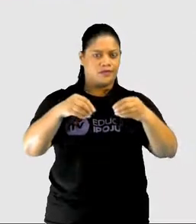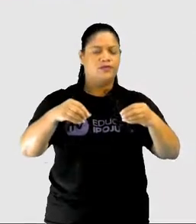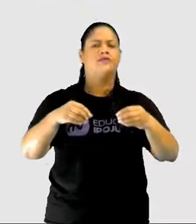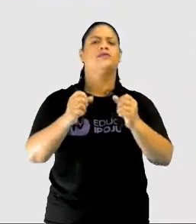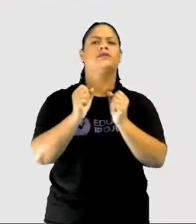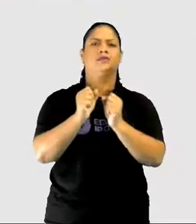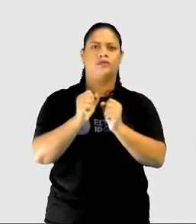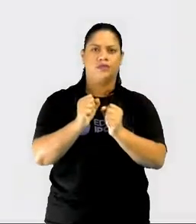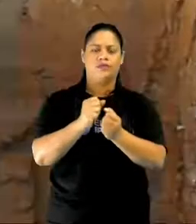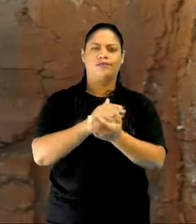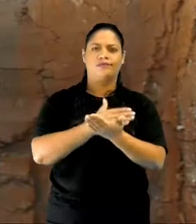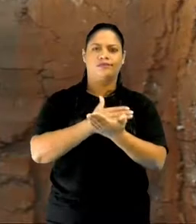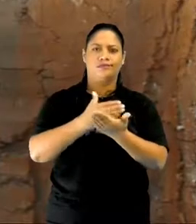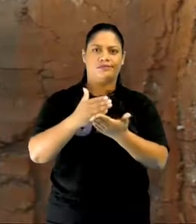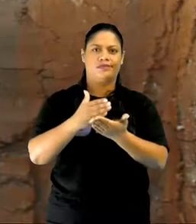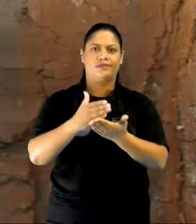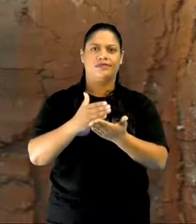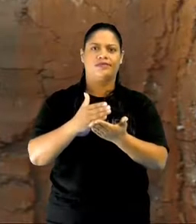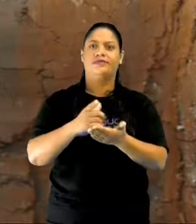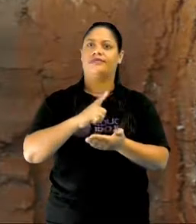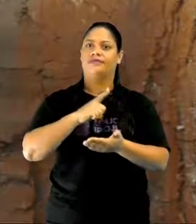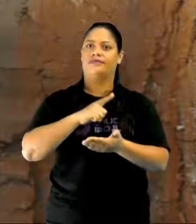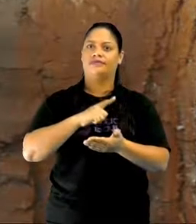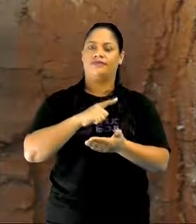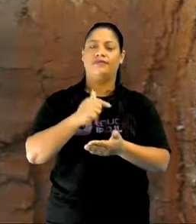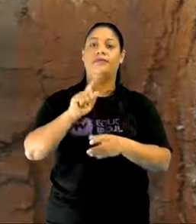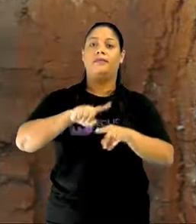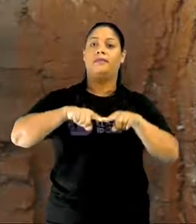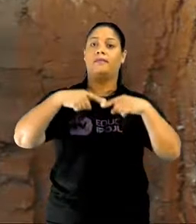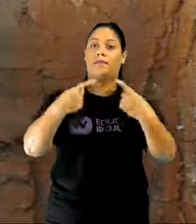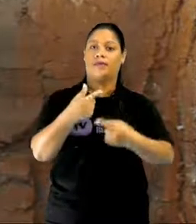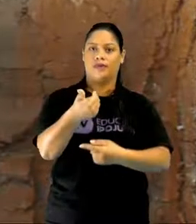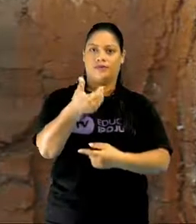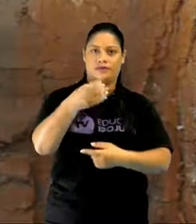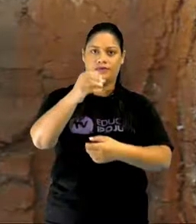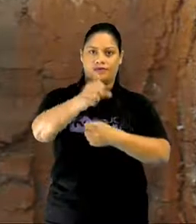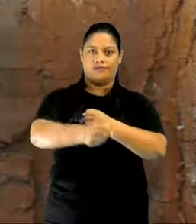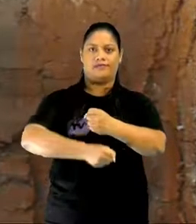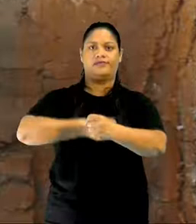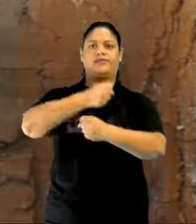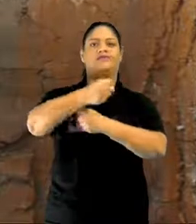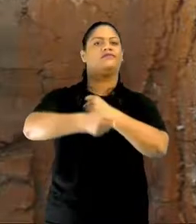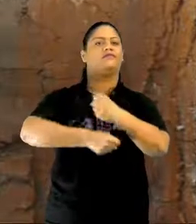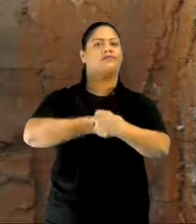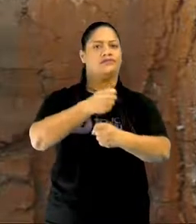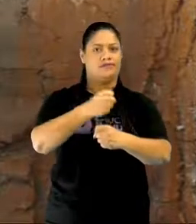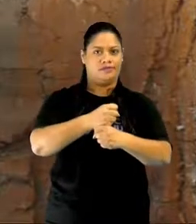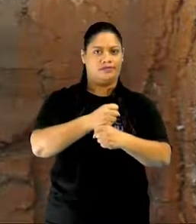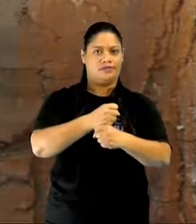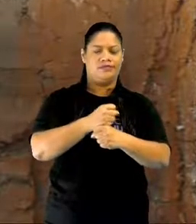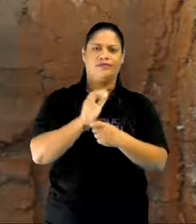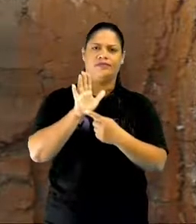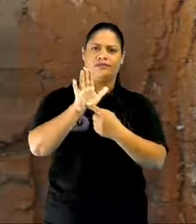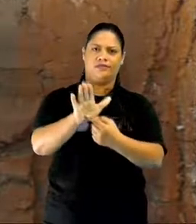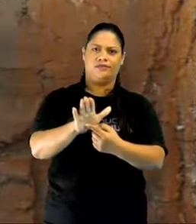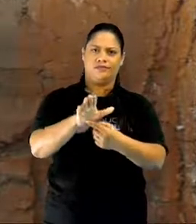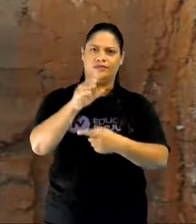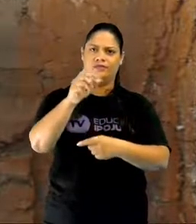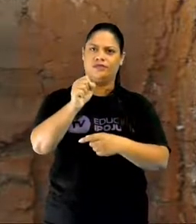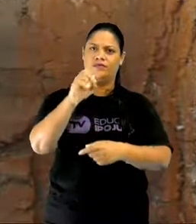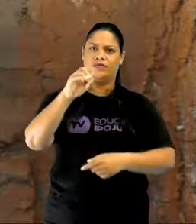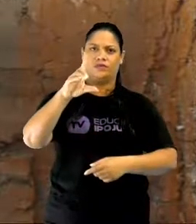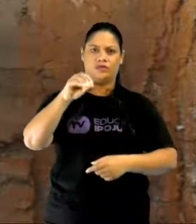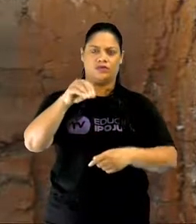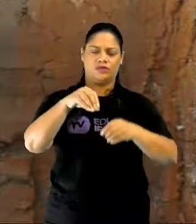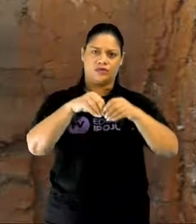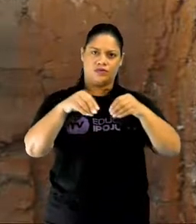centenas de anos. Aí, eu trouxe para vocês aqui hoje o perfil de um solo. Aí, a gente vê que aqui na